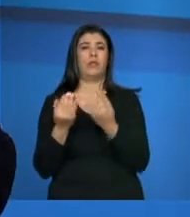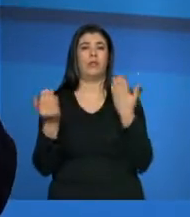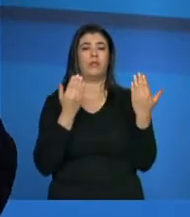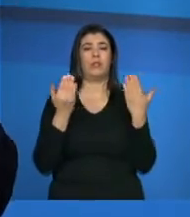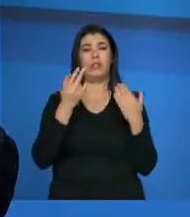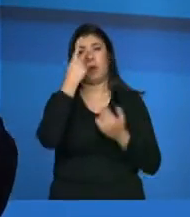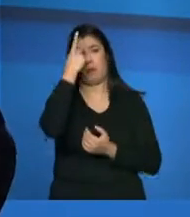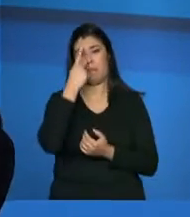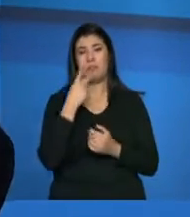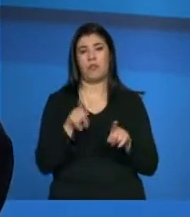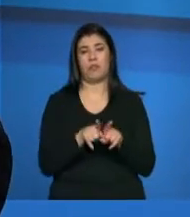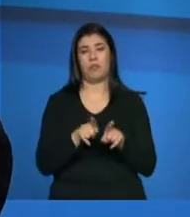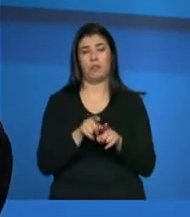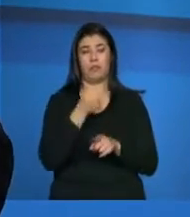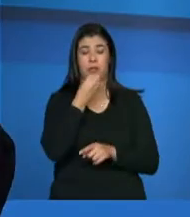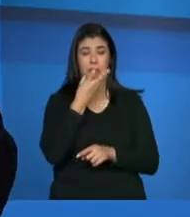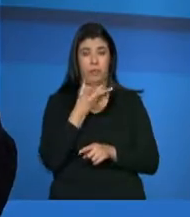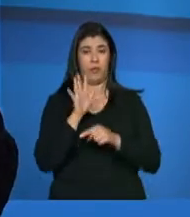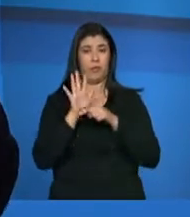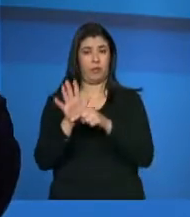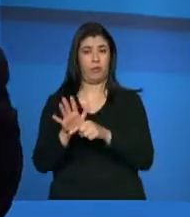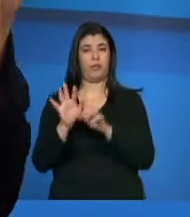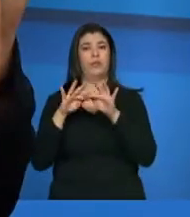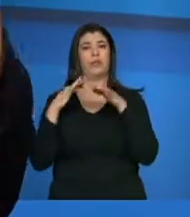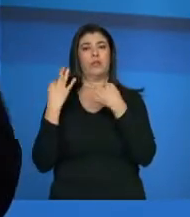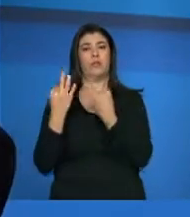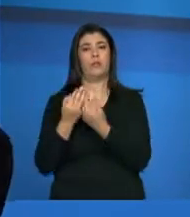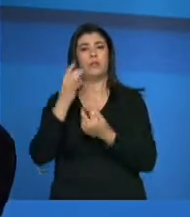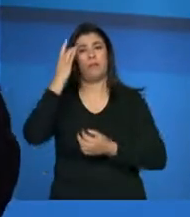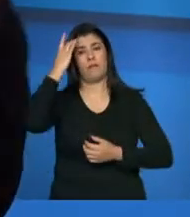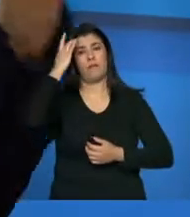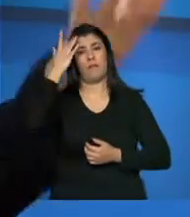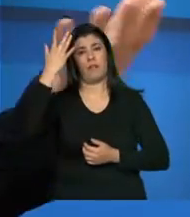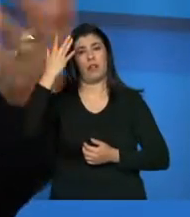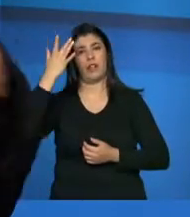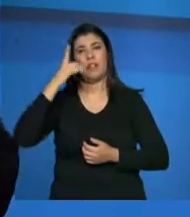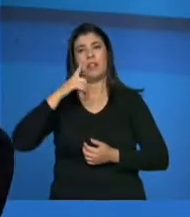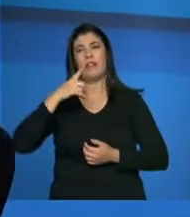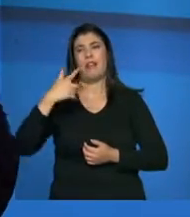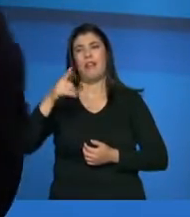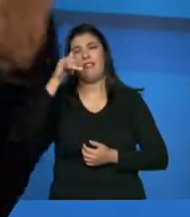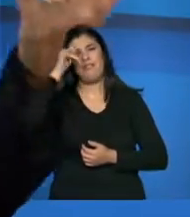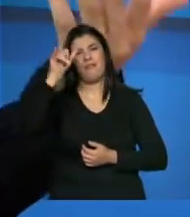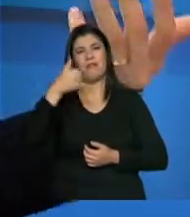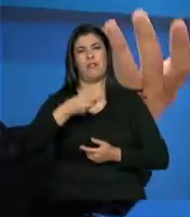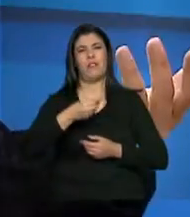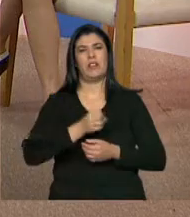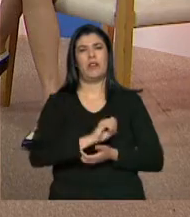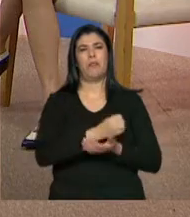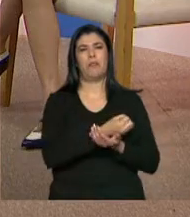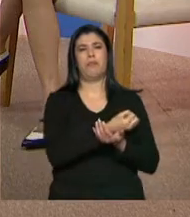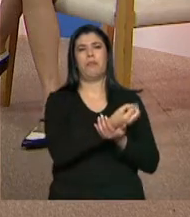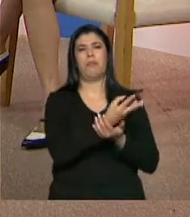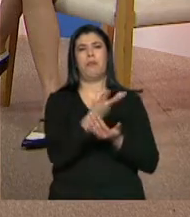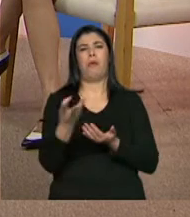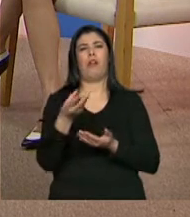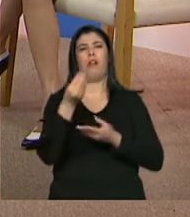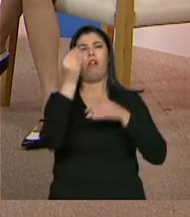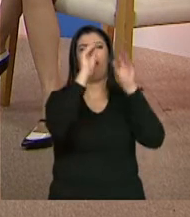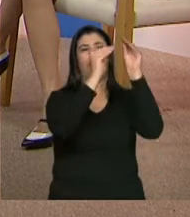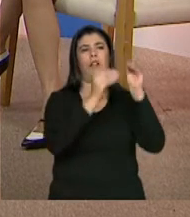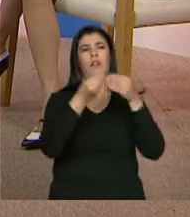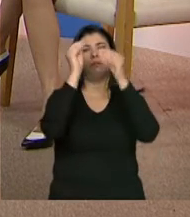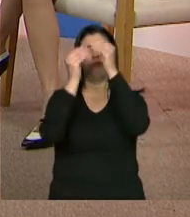é um mecanismo interessante para as famílias, porque facilita essa coisa de ficar fazendo mil cadastros, pra ter visibilidade nas